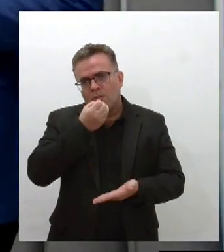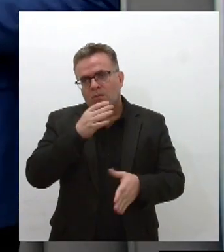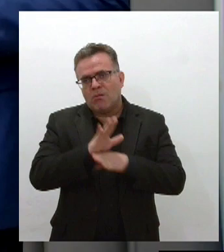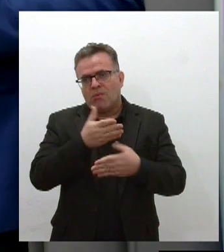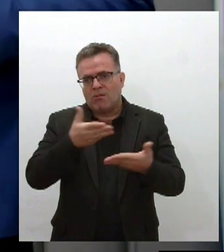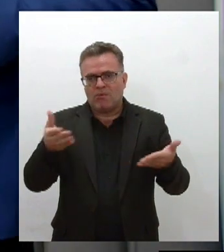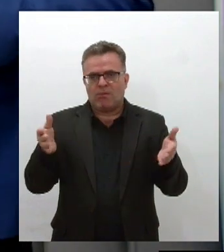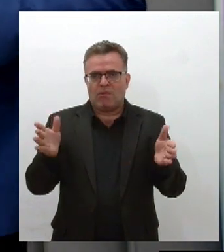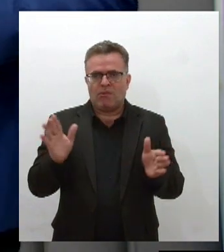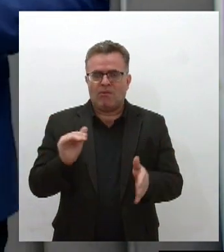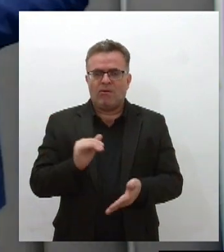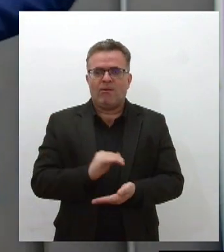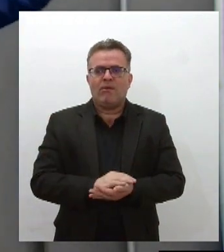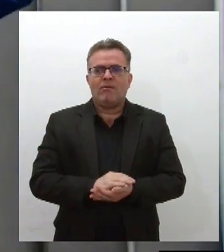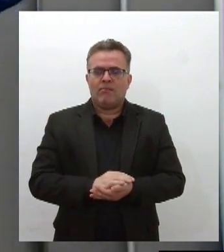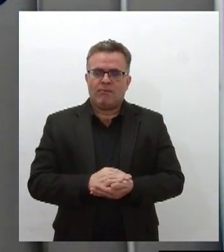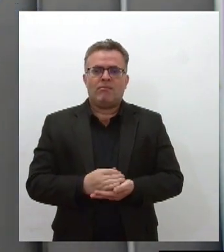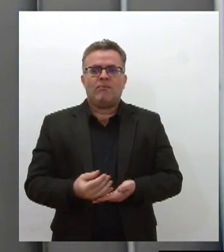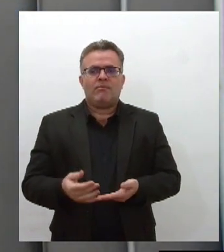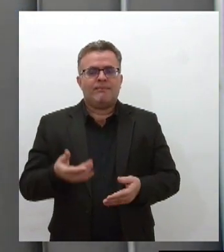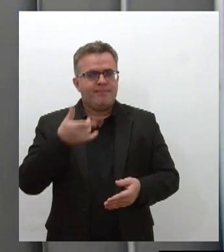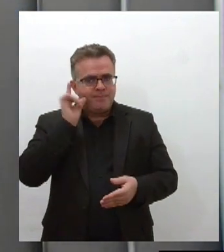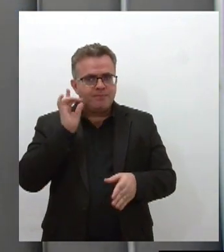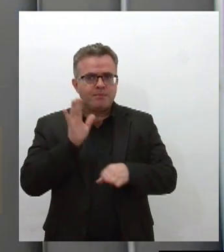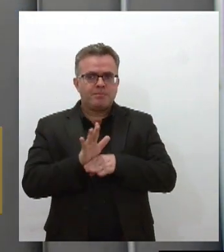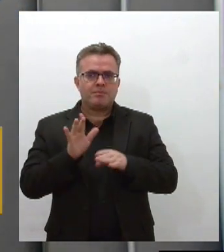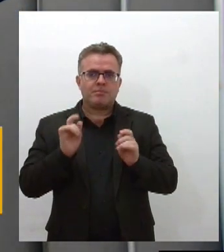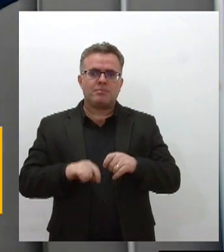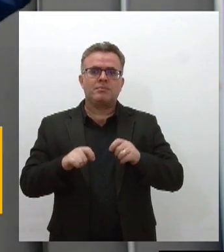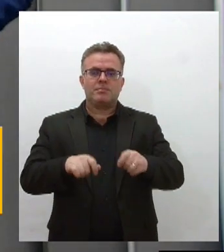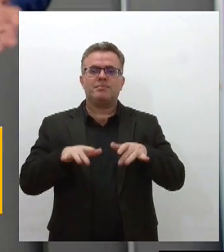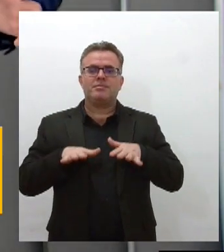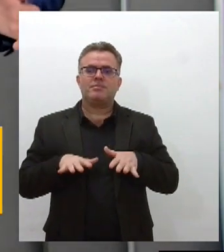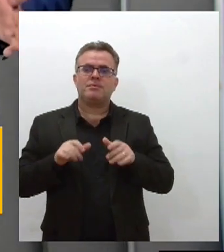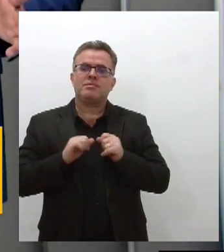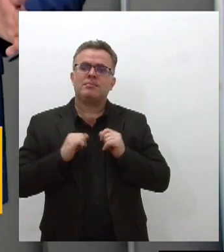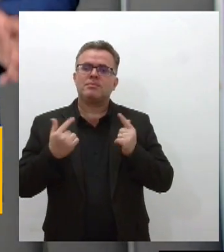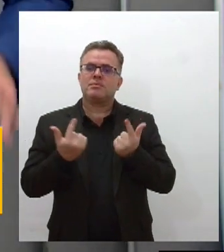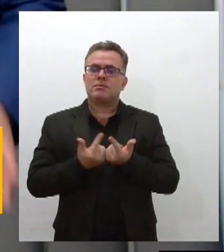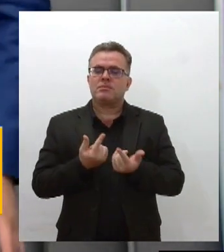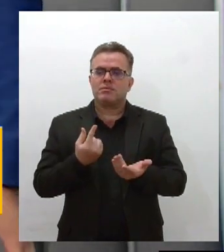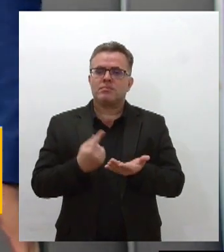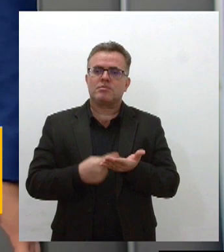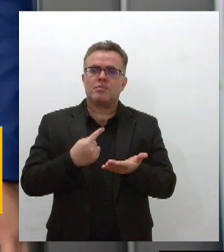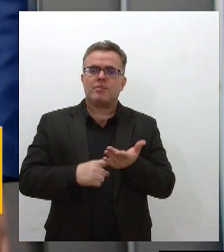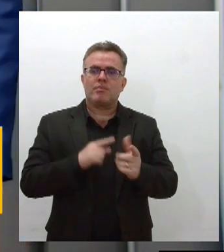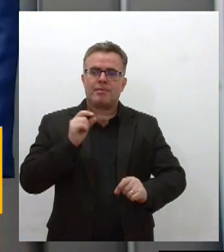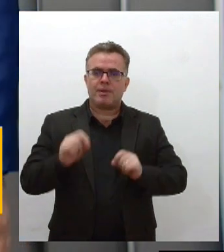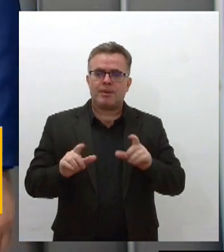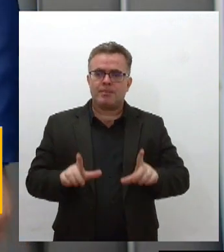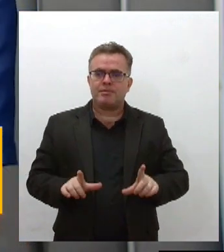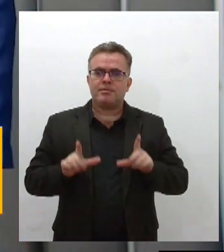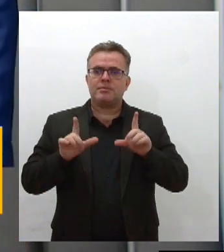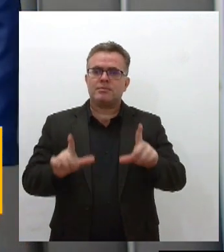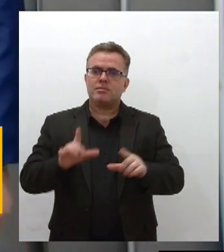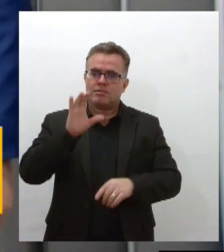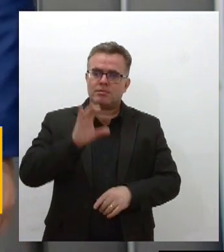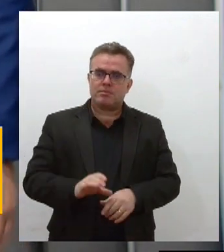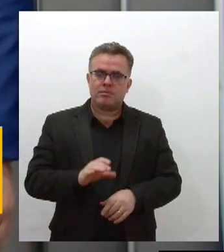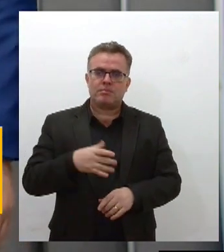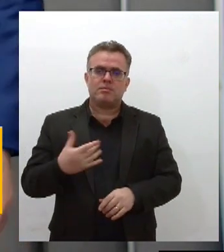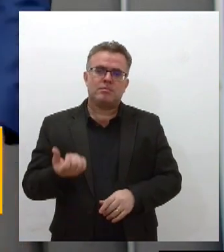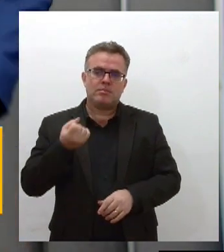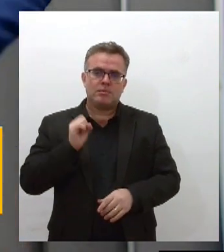Na tarde de ontem o plenário da Assembleia Legislativa de Sergipe foi palco de mais uma entrega de título de cidadania sergipana.